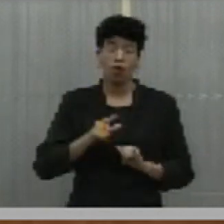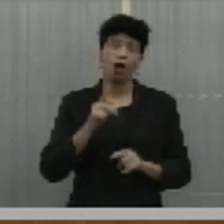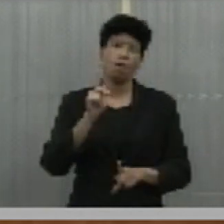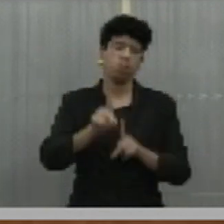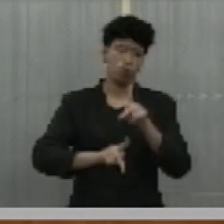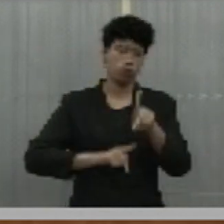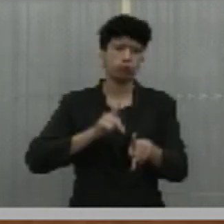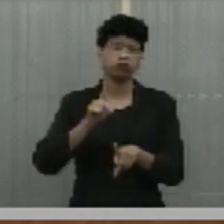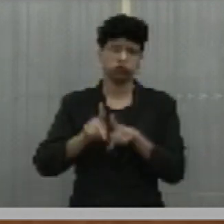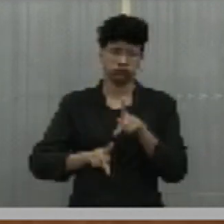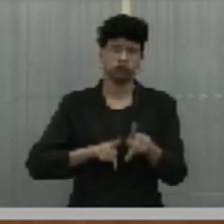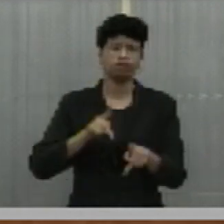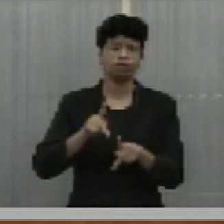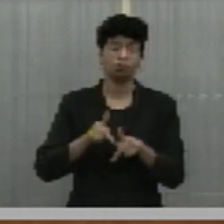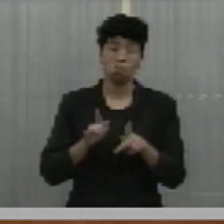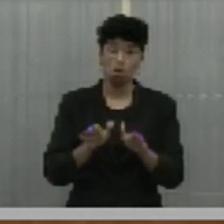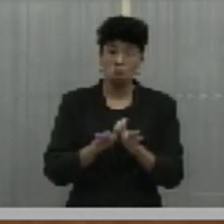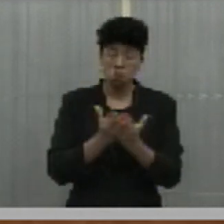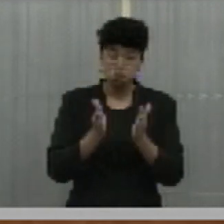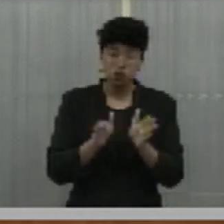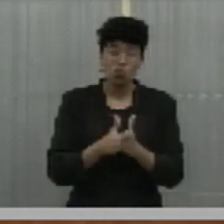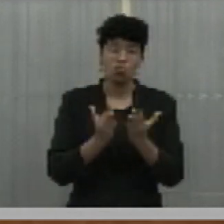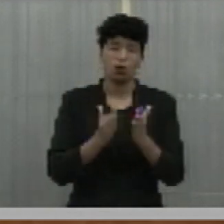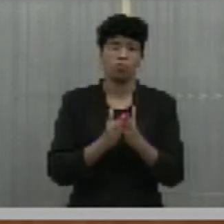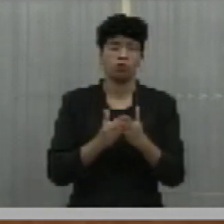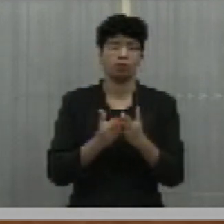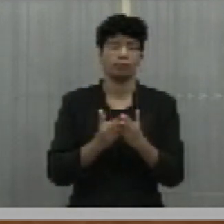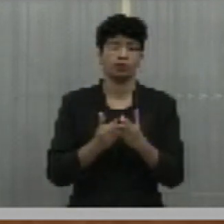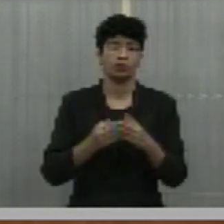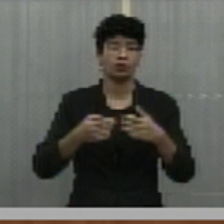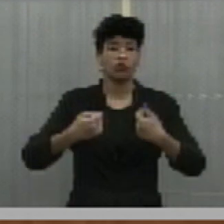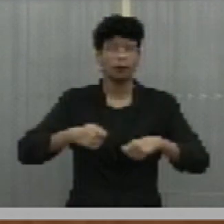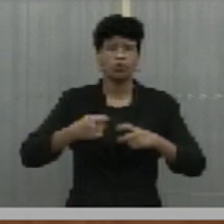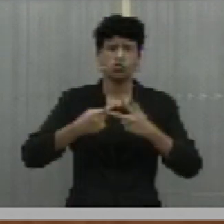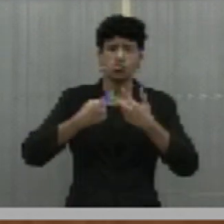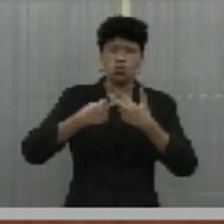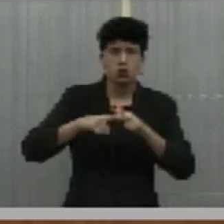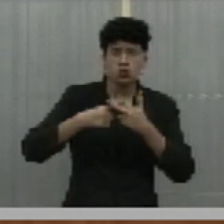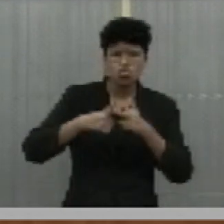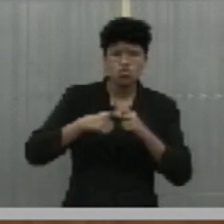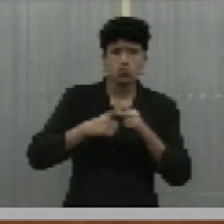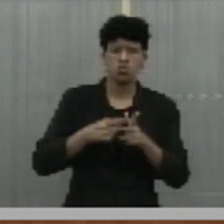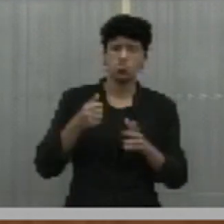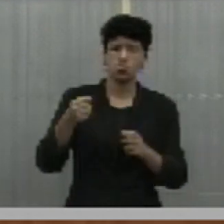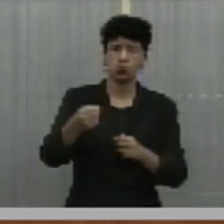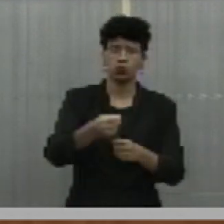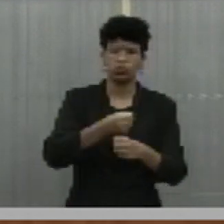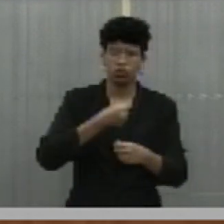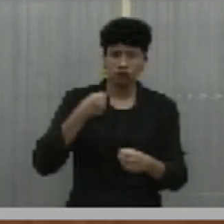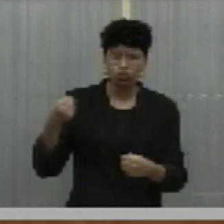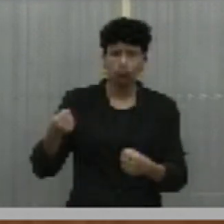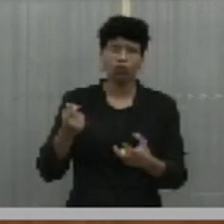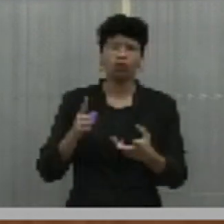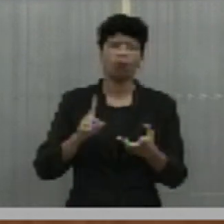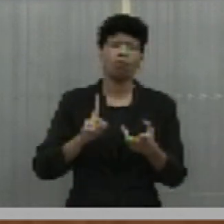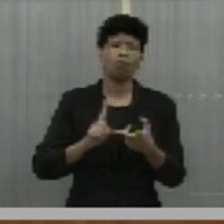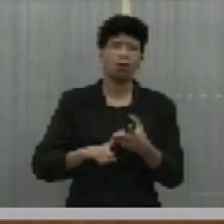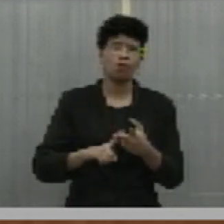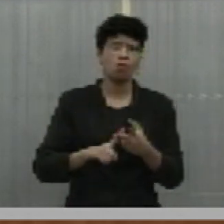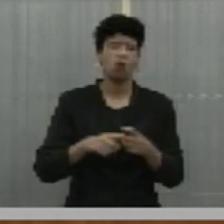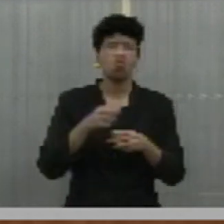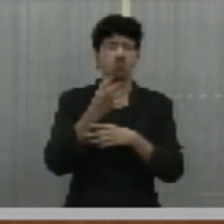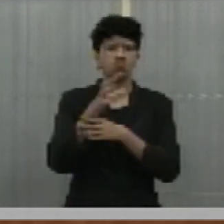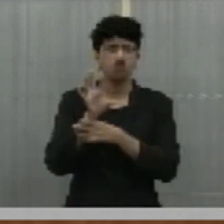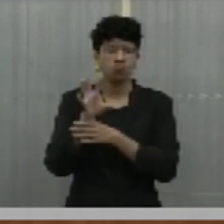Evaldo Gomes, são as pessoas pobres que têm que consertar as suas geladeiras, que têm que consertar os seus